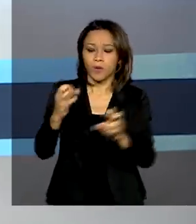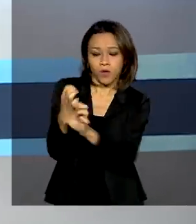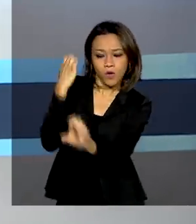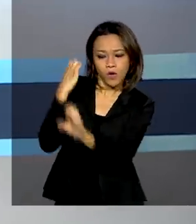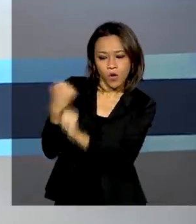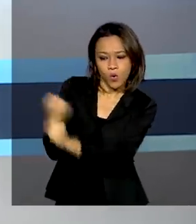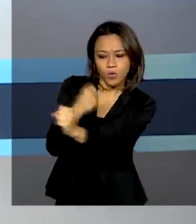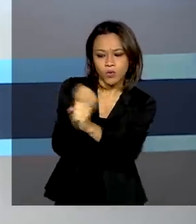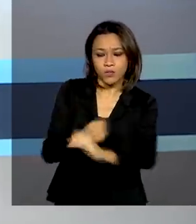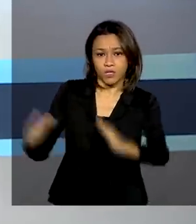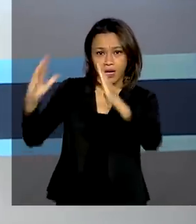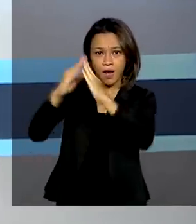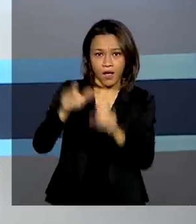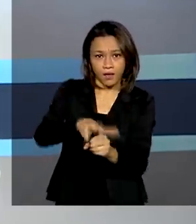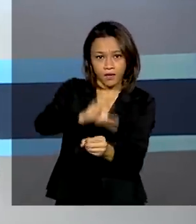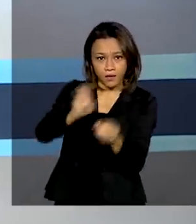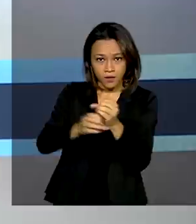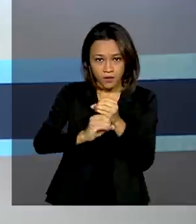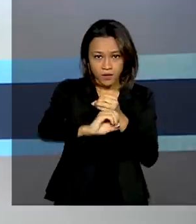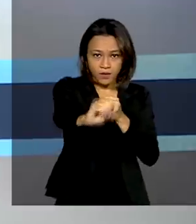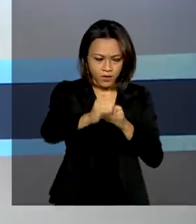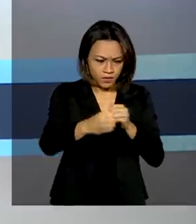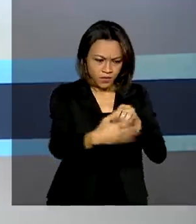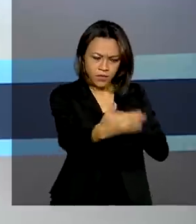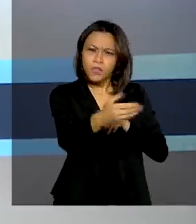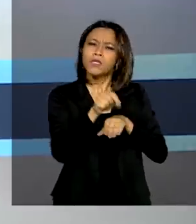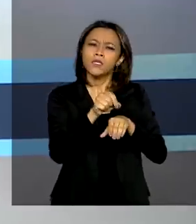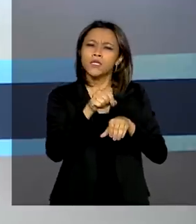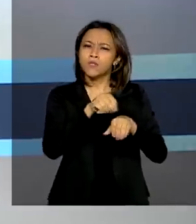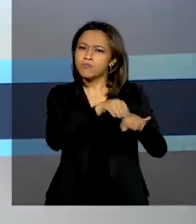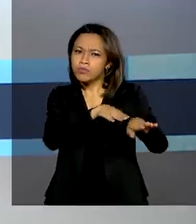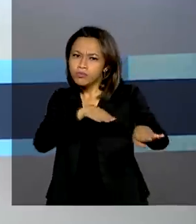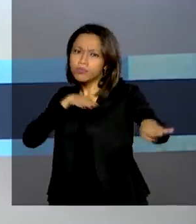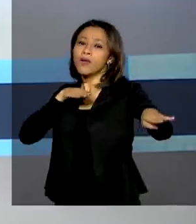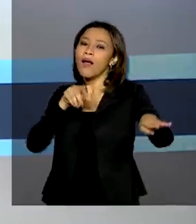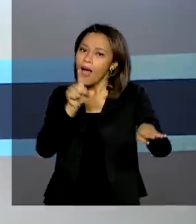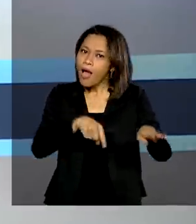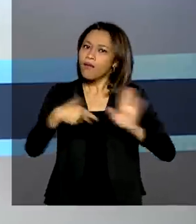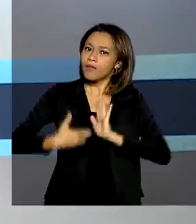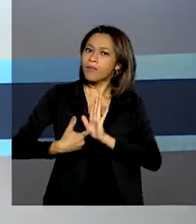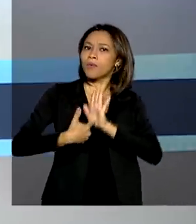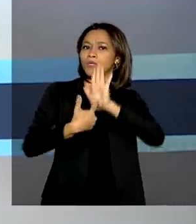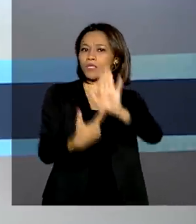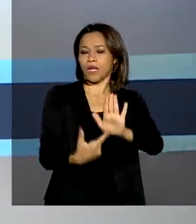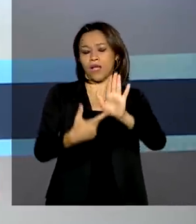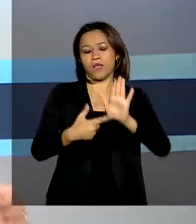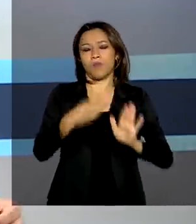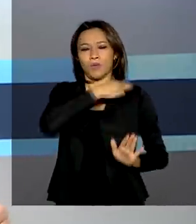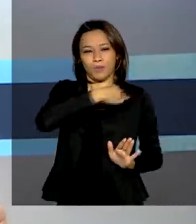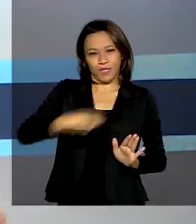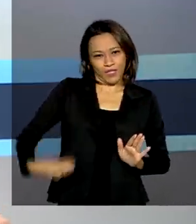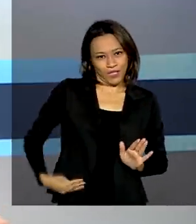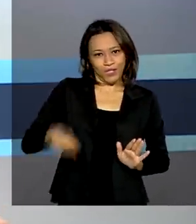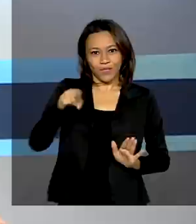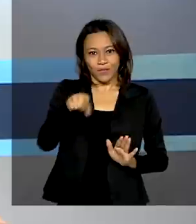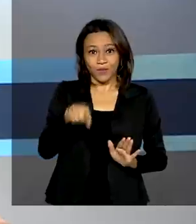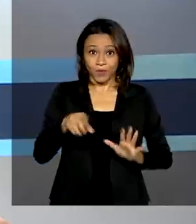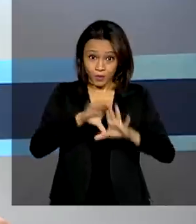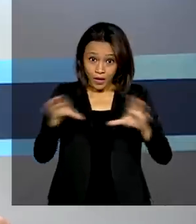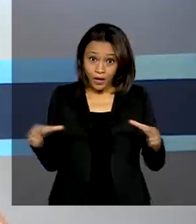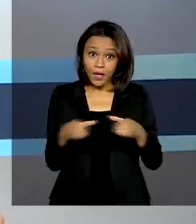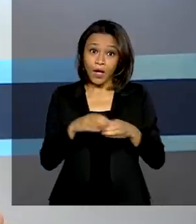habitação, saneamento e mobilidade urbana, foram apresentadas pelo ministro Rogério Marinho em uma transmissão da Câmara